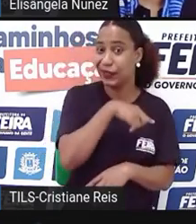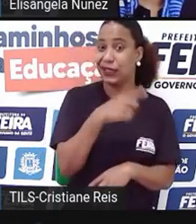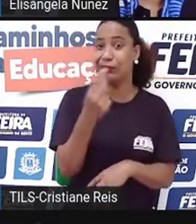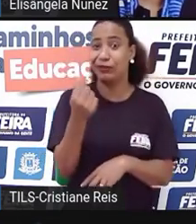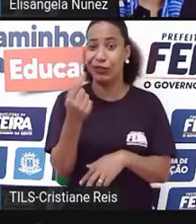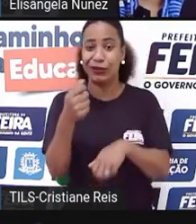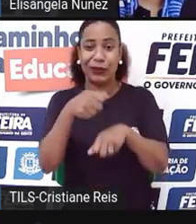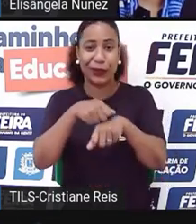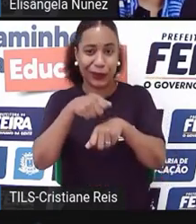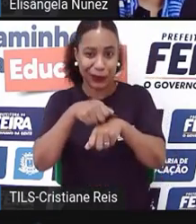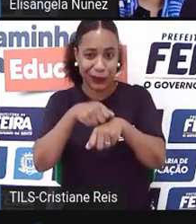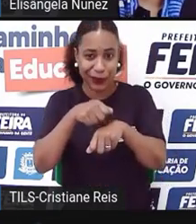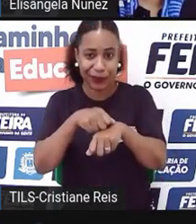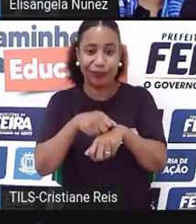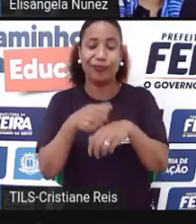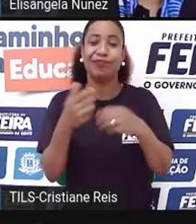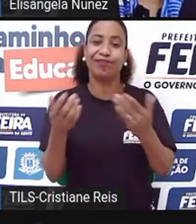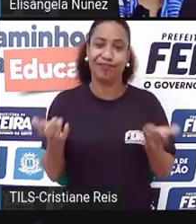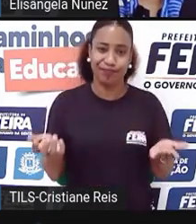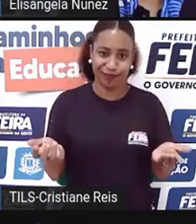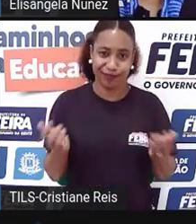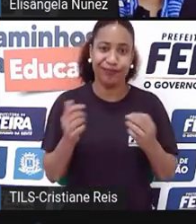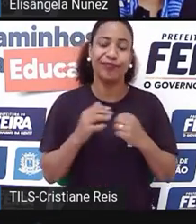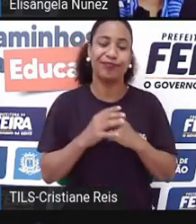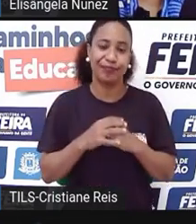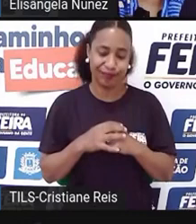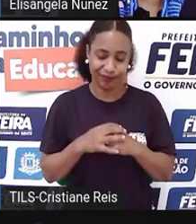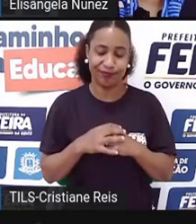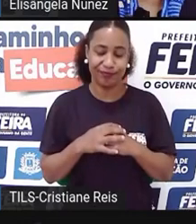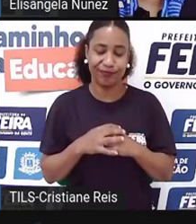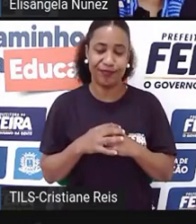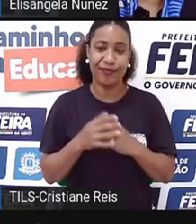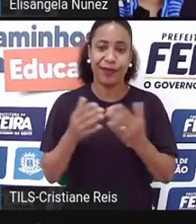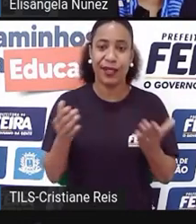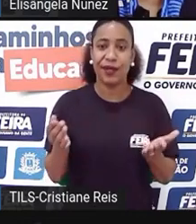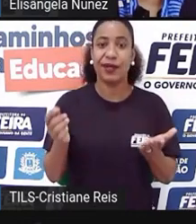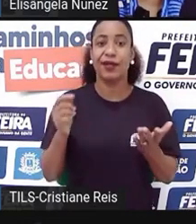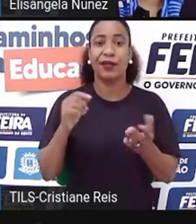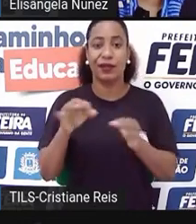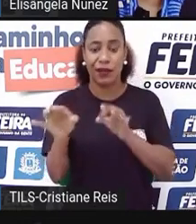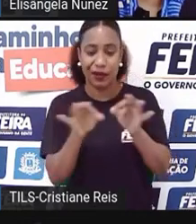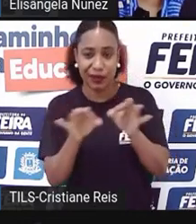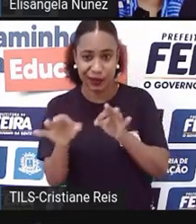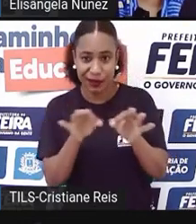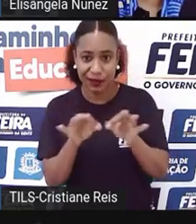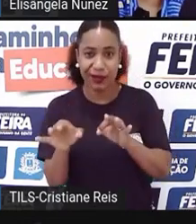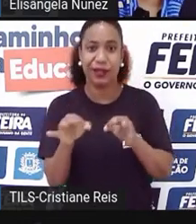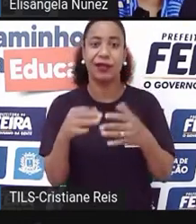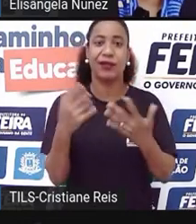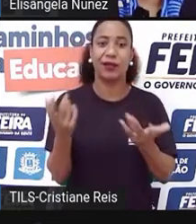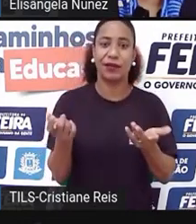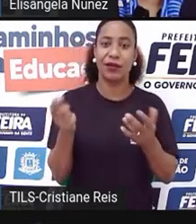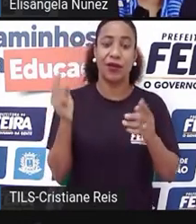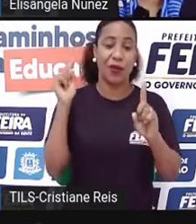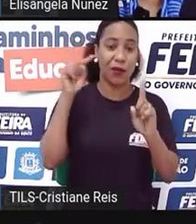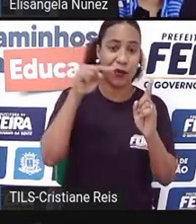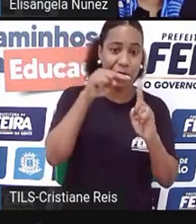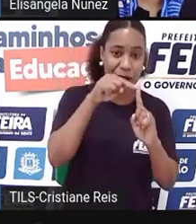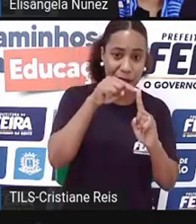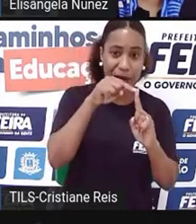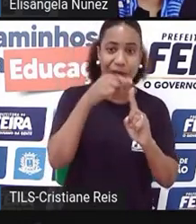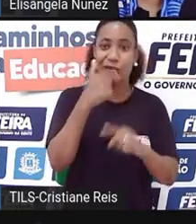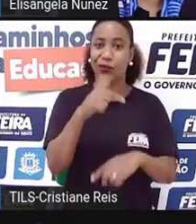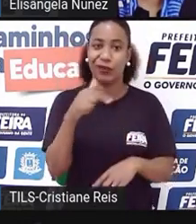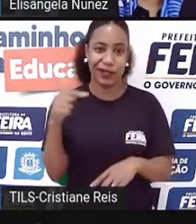enfim, não tem acesso inicialmente a essas questões de organização, de metas que você falou,